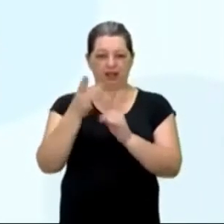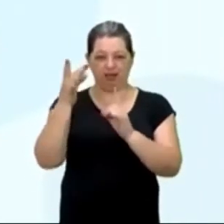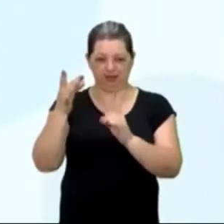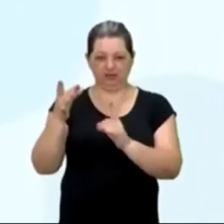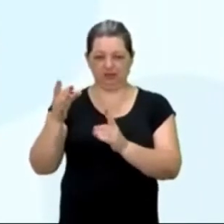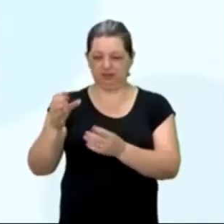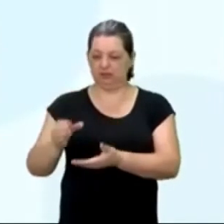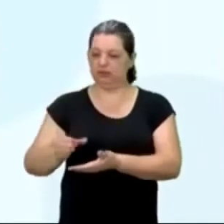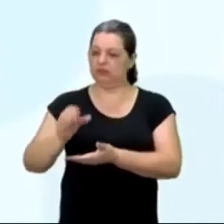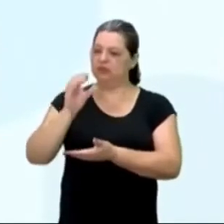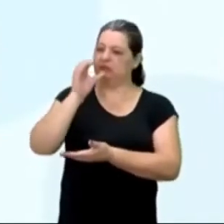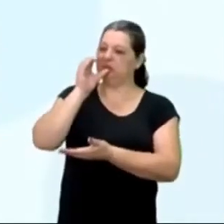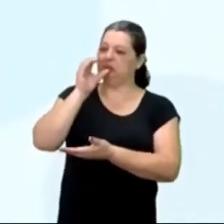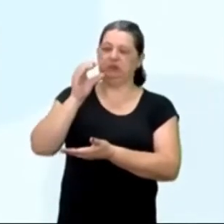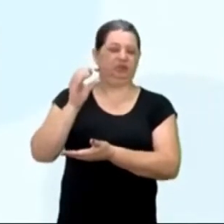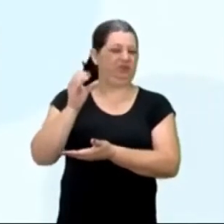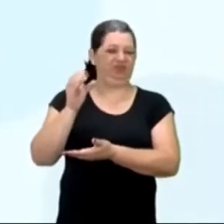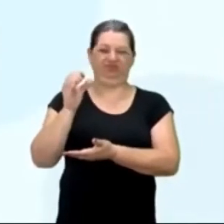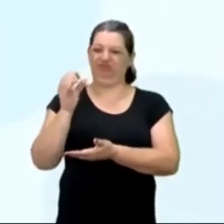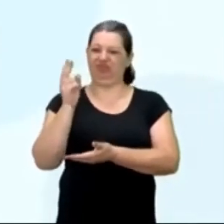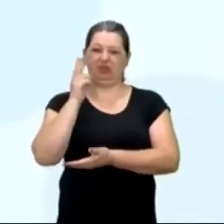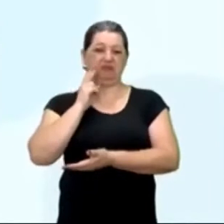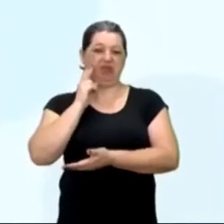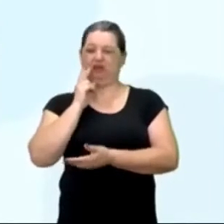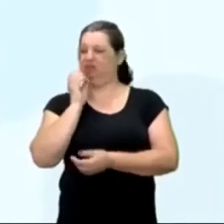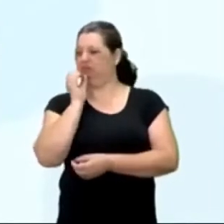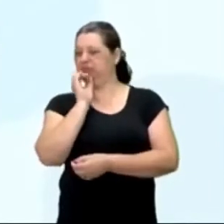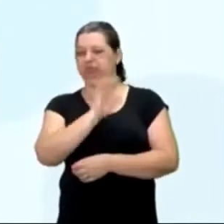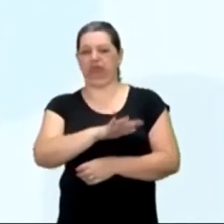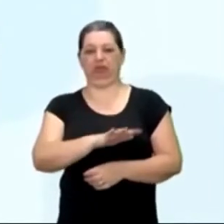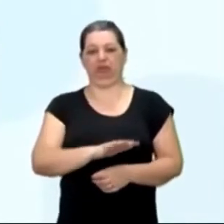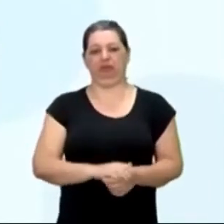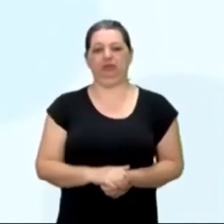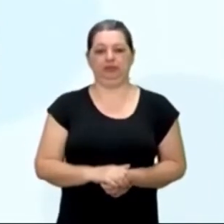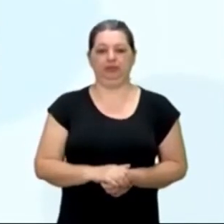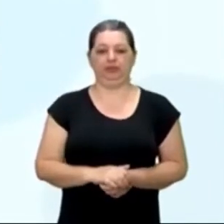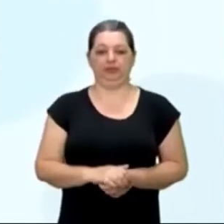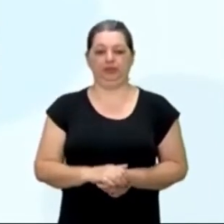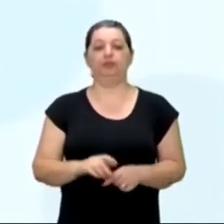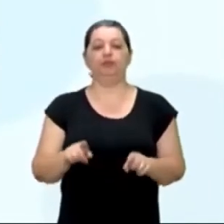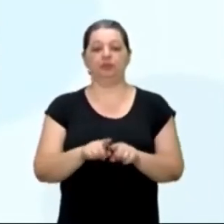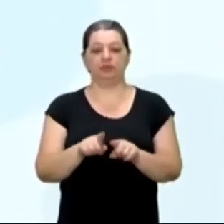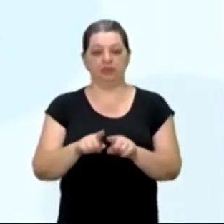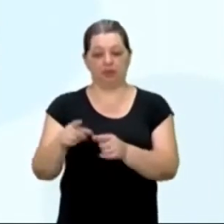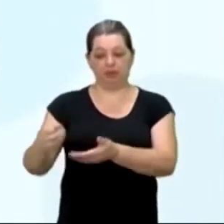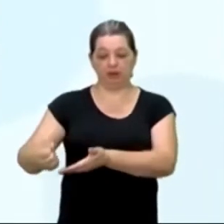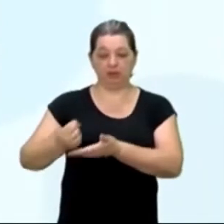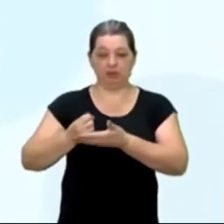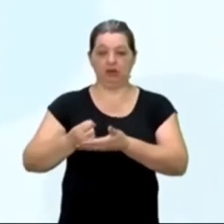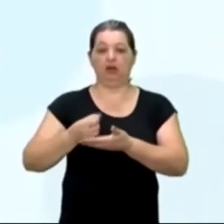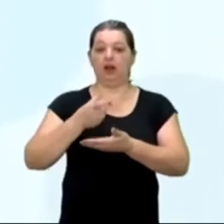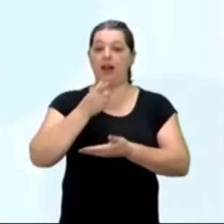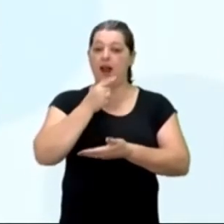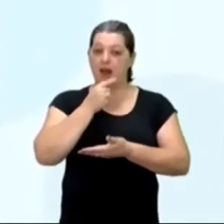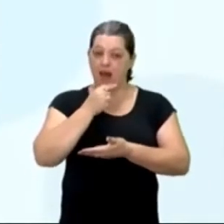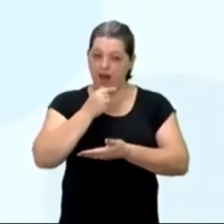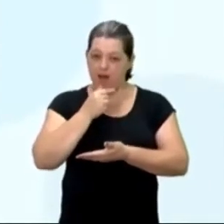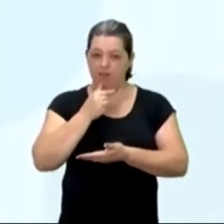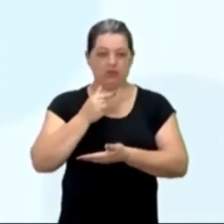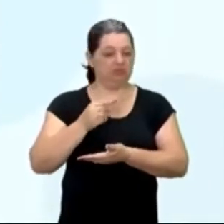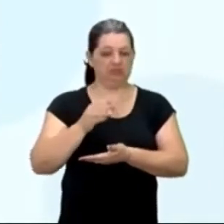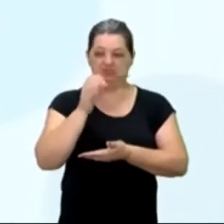puseram a boca, não gostaram nada, nem quiseram mais, trouxeram-lhes a água em uma barrada, não